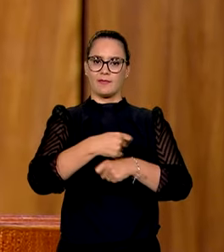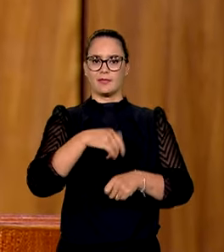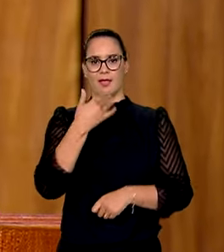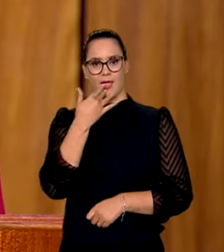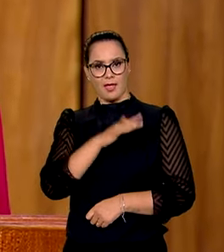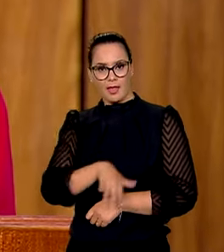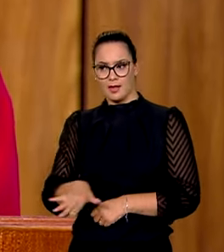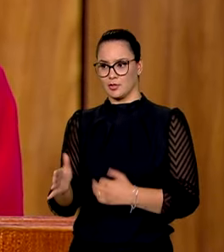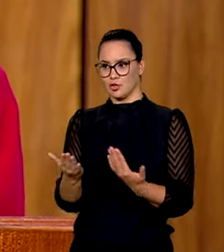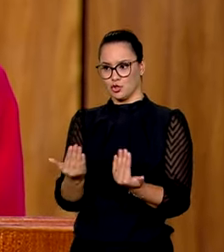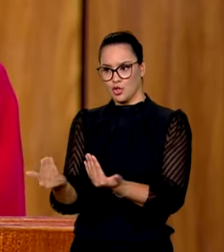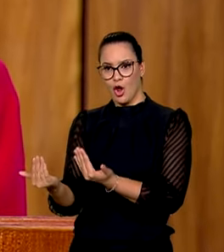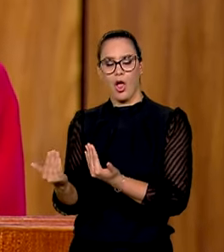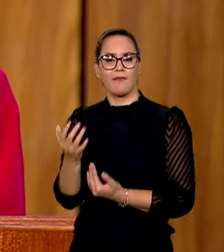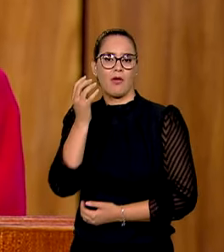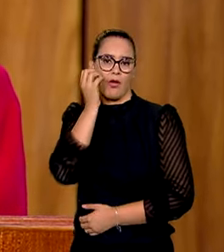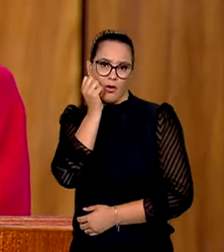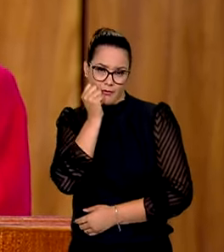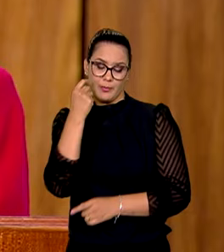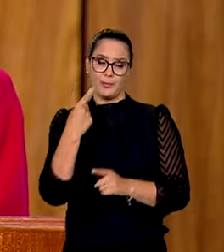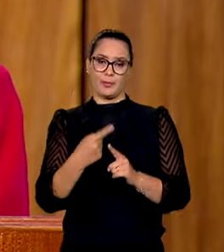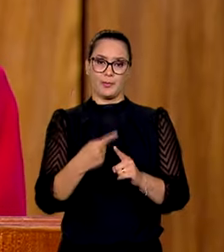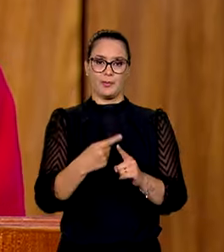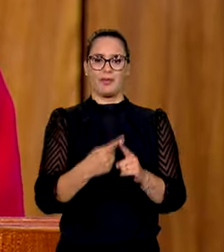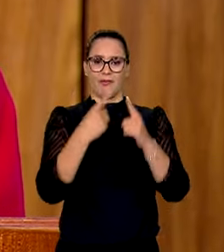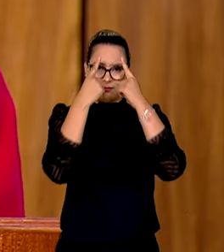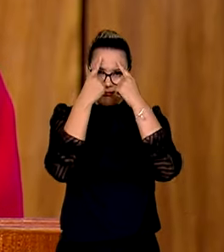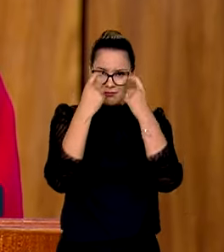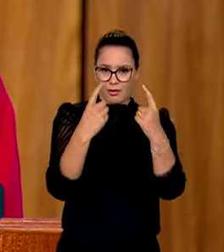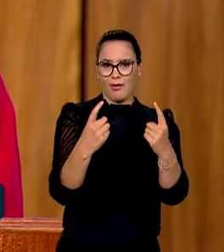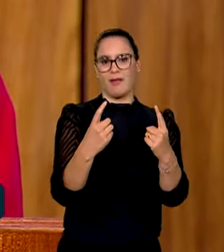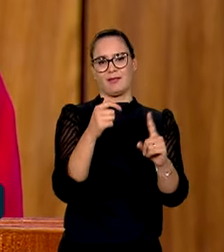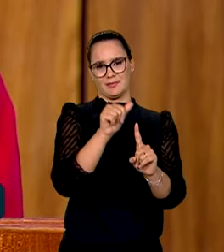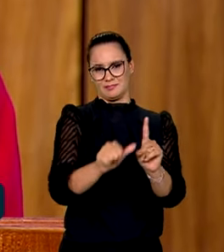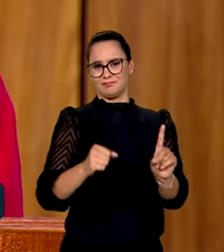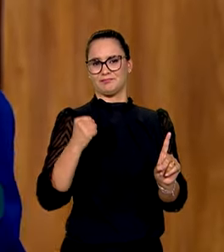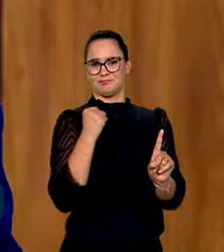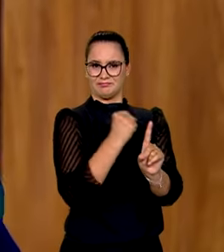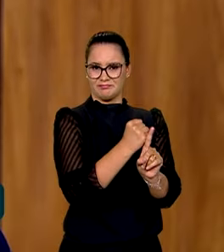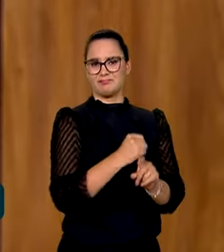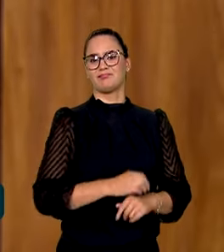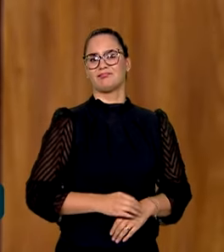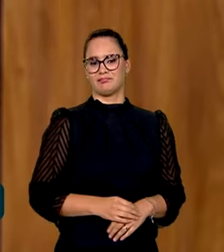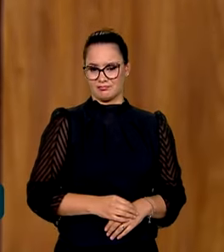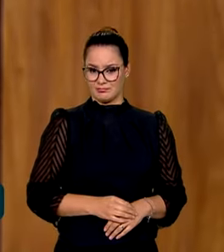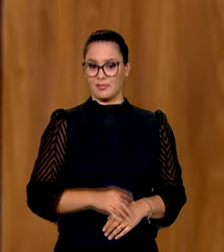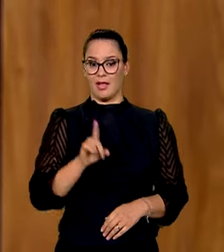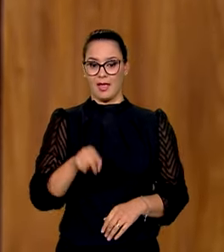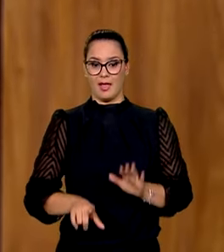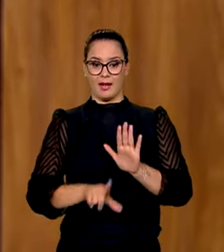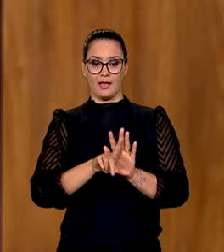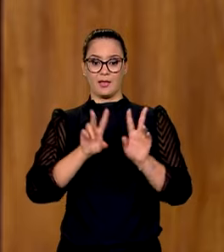crianças e adolescentes órfãos em razão do crime de feminicídio. É uma lei sobre o amor,